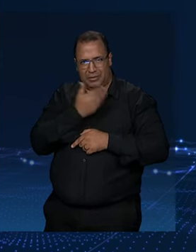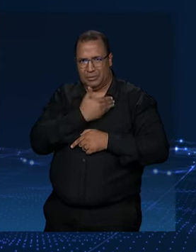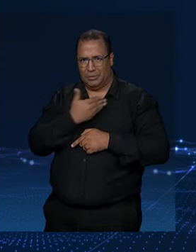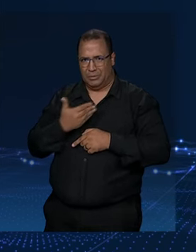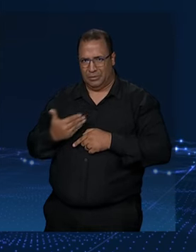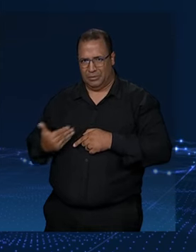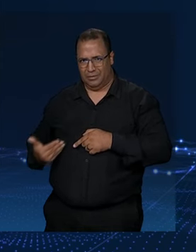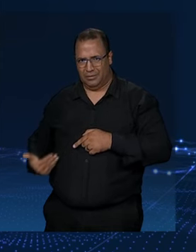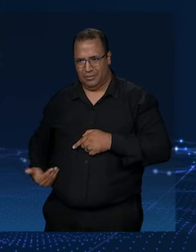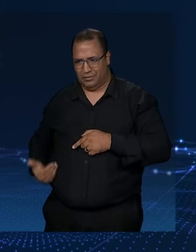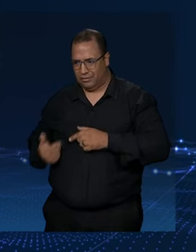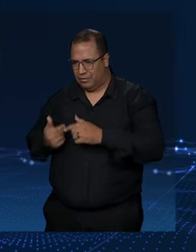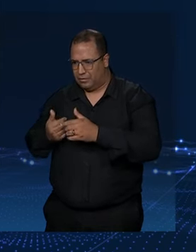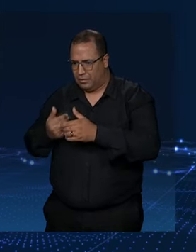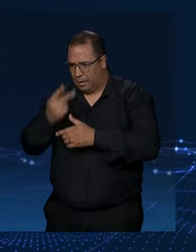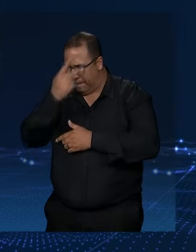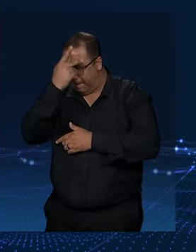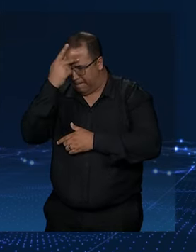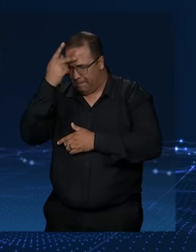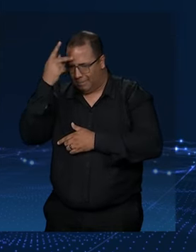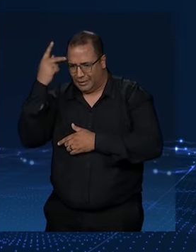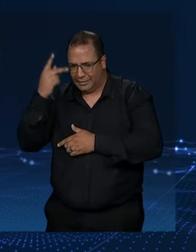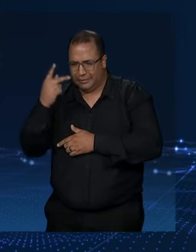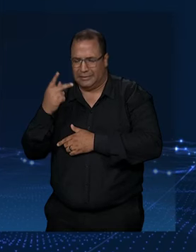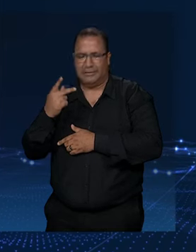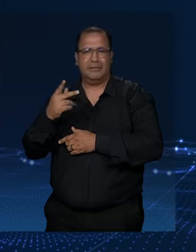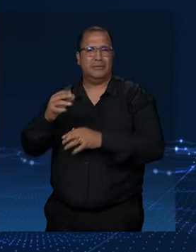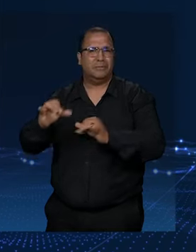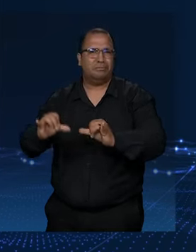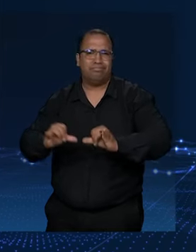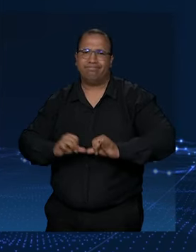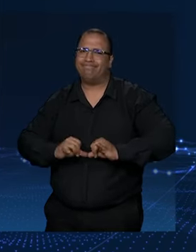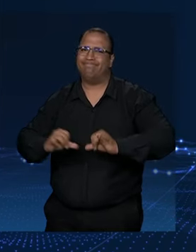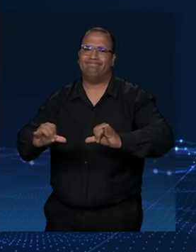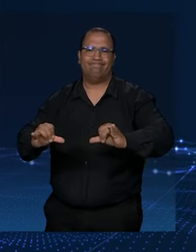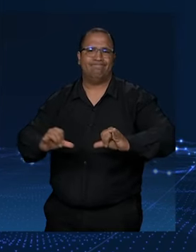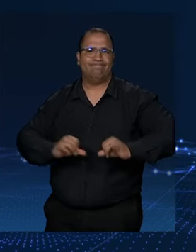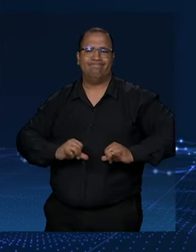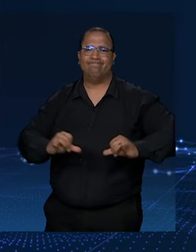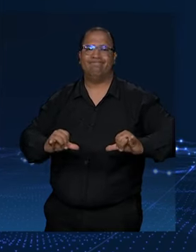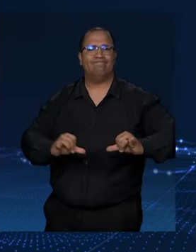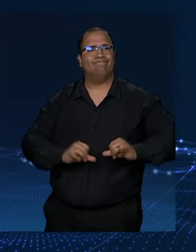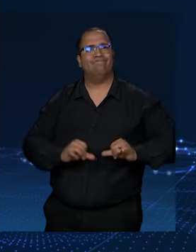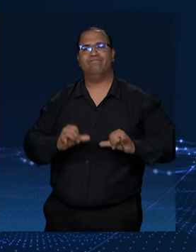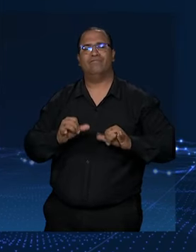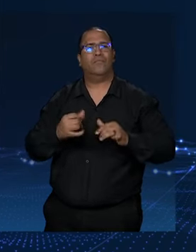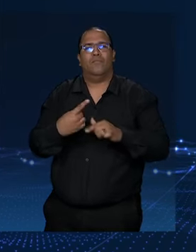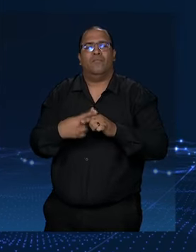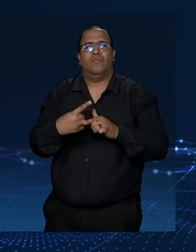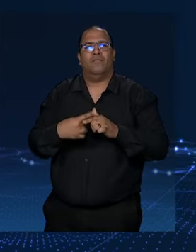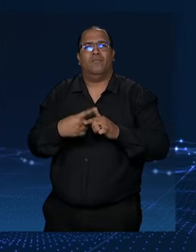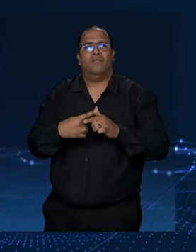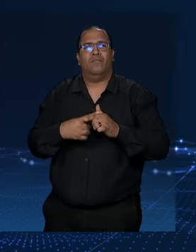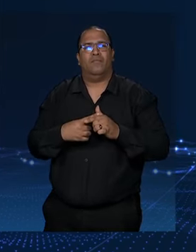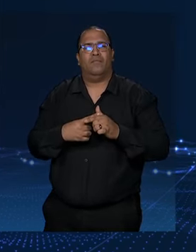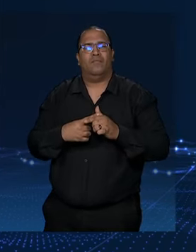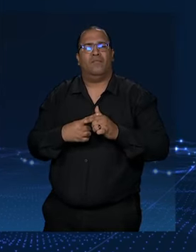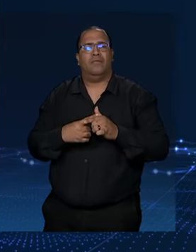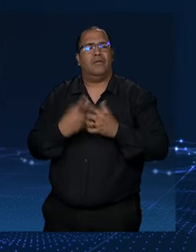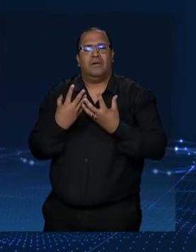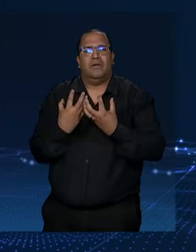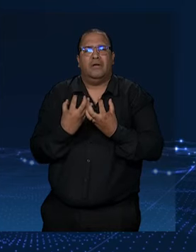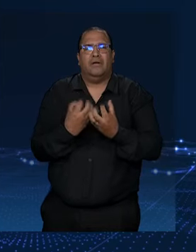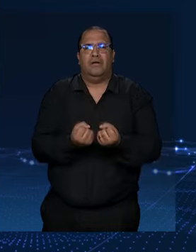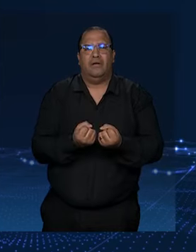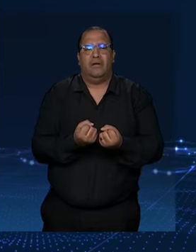não gastou para pessoas abandonadas e desvalidas dessa cidade? Por que o senhor é tão a favor da